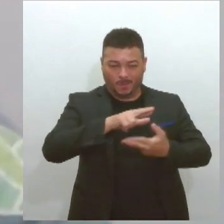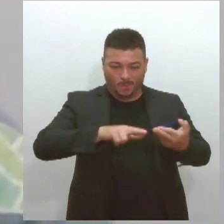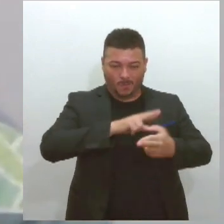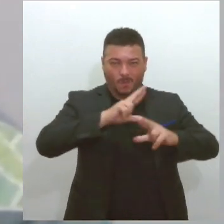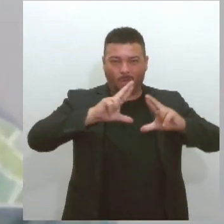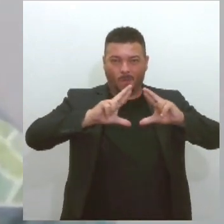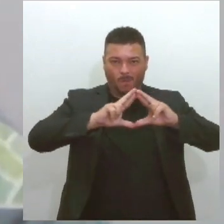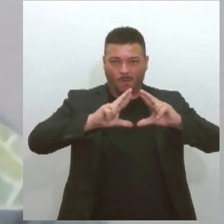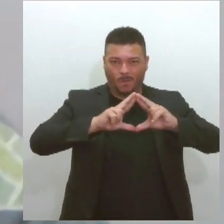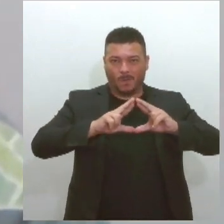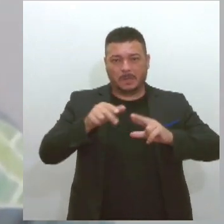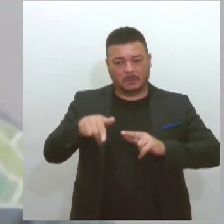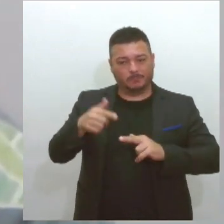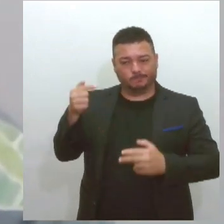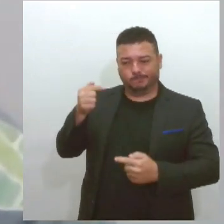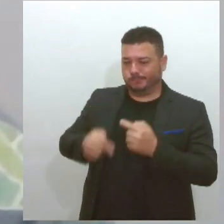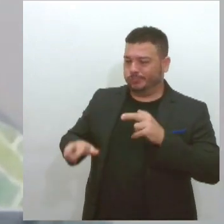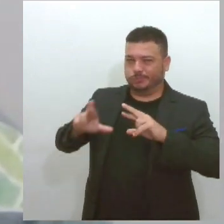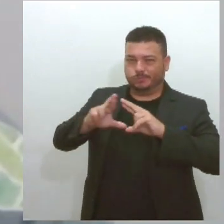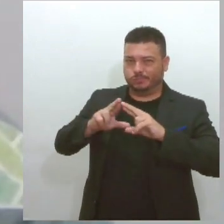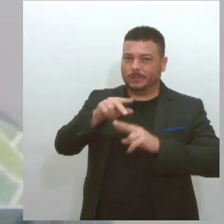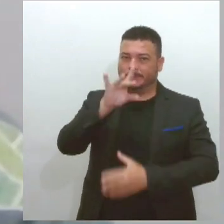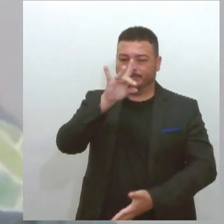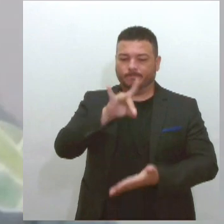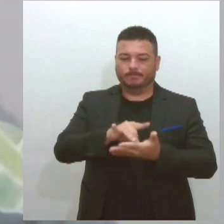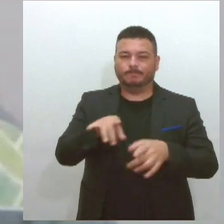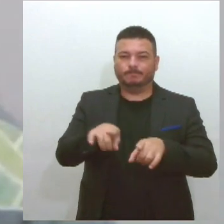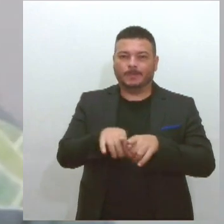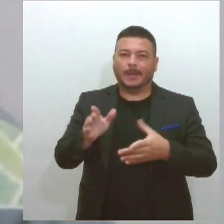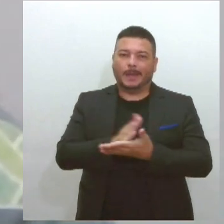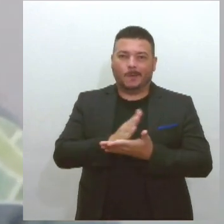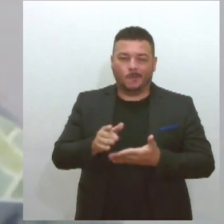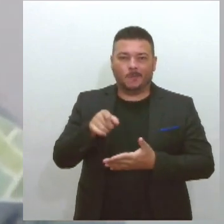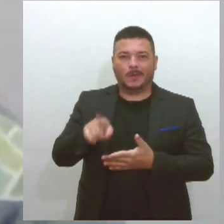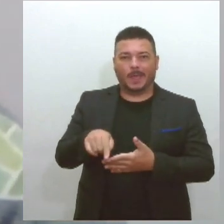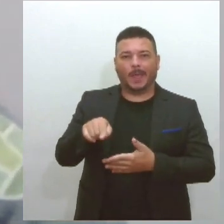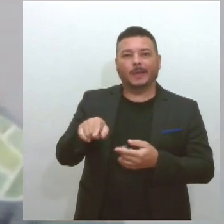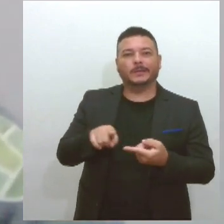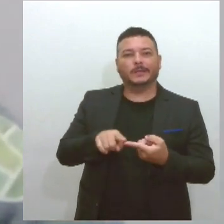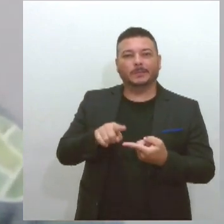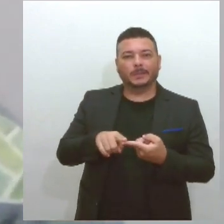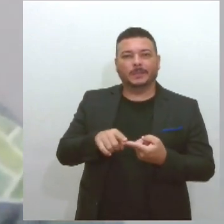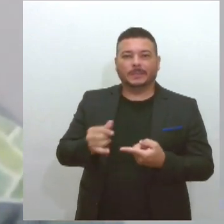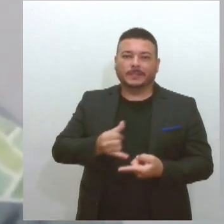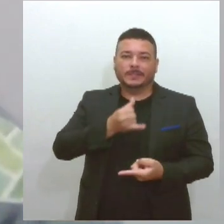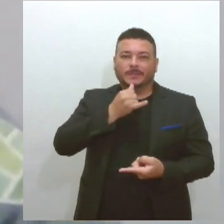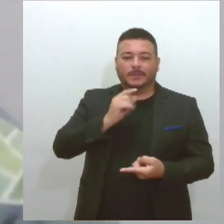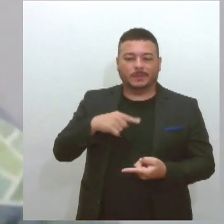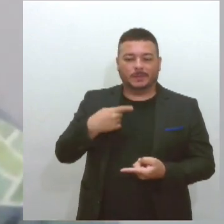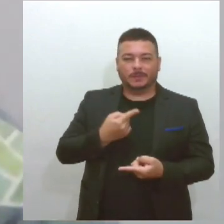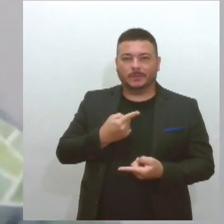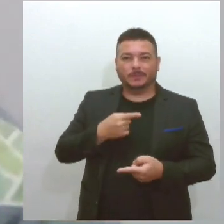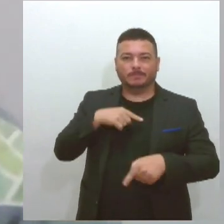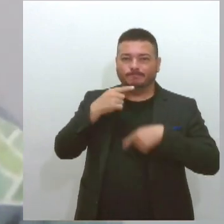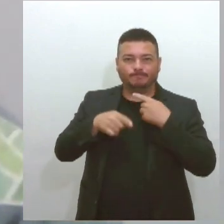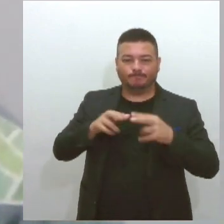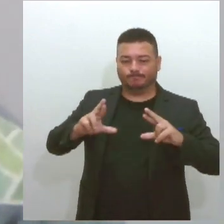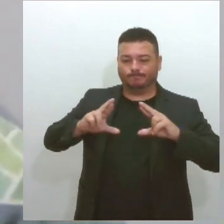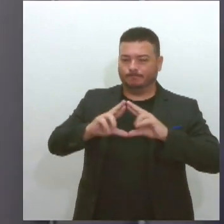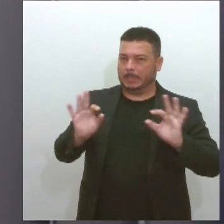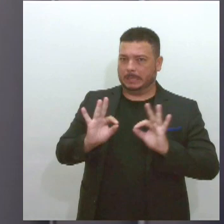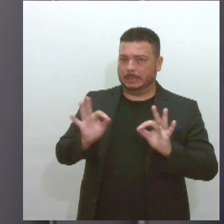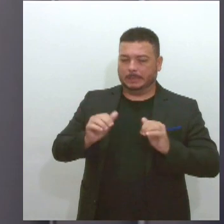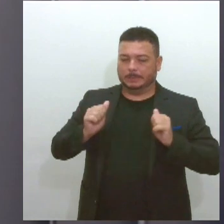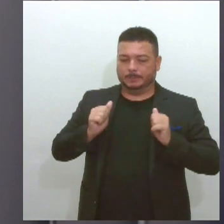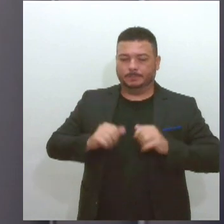acaba tendo de fato alguns materiais que vai, que infelizmente nós não reciclamos no mercado. Sujana, essas